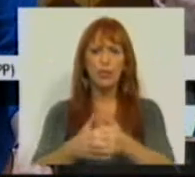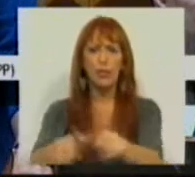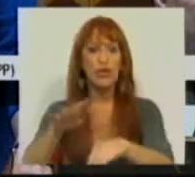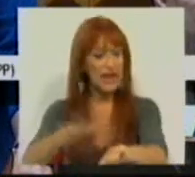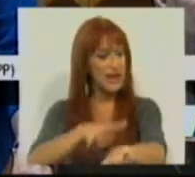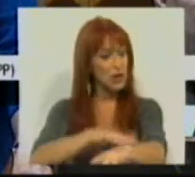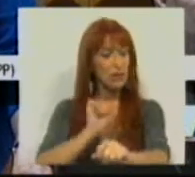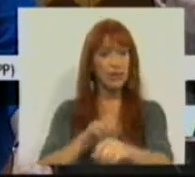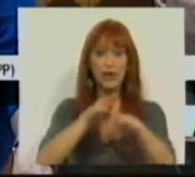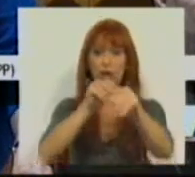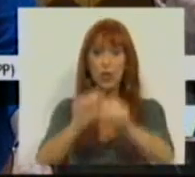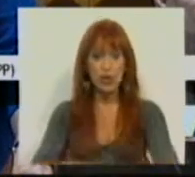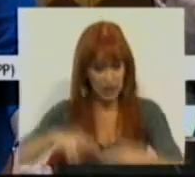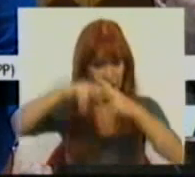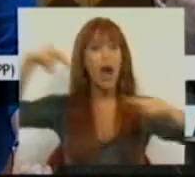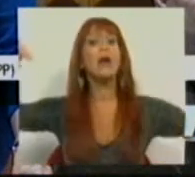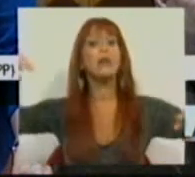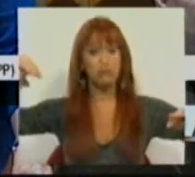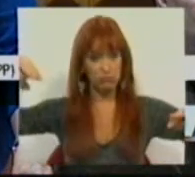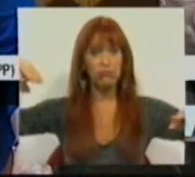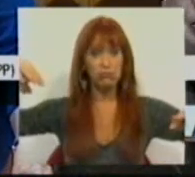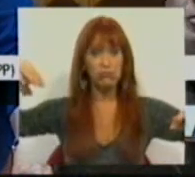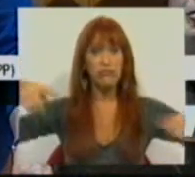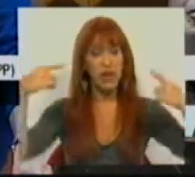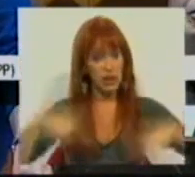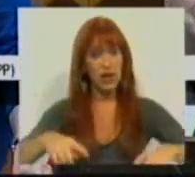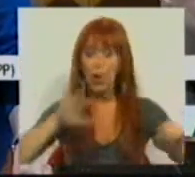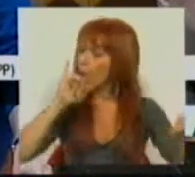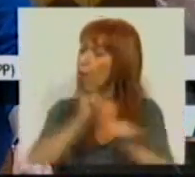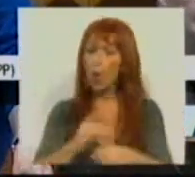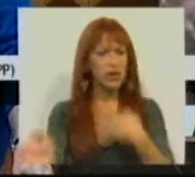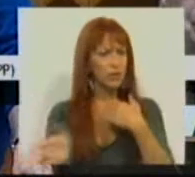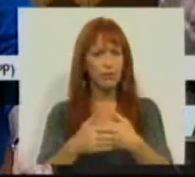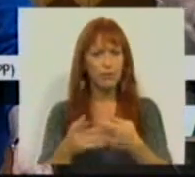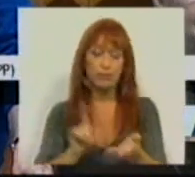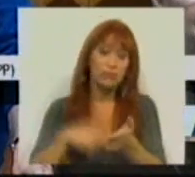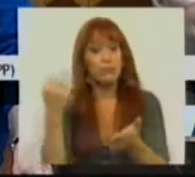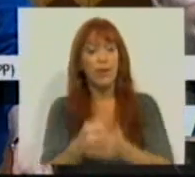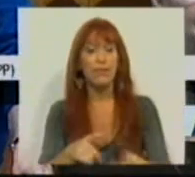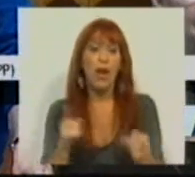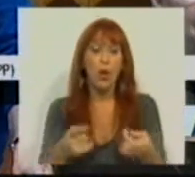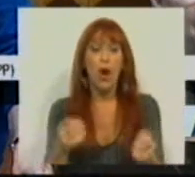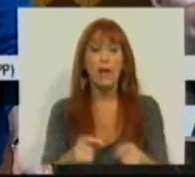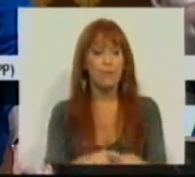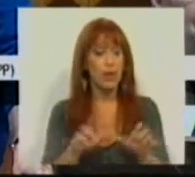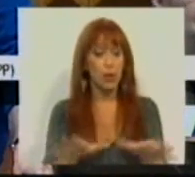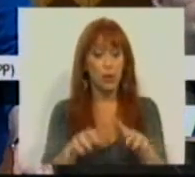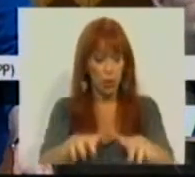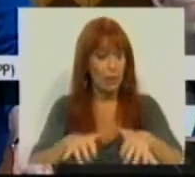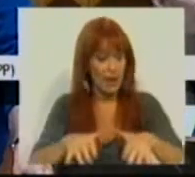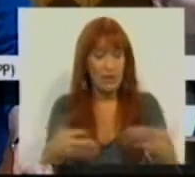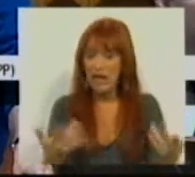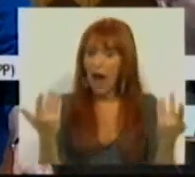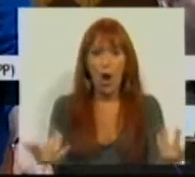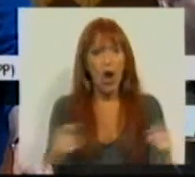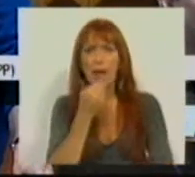administrativa do território autárquico teria tido outro desfecho. Além de que o Parlamento não teria